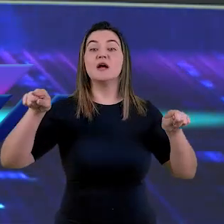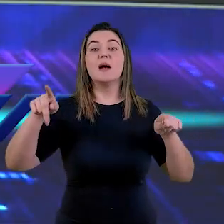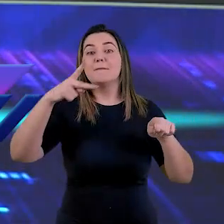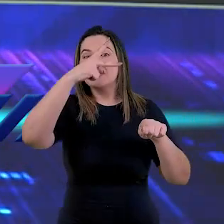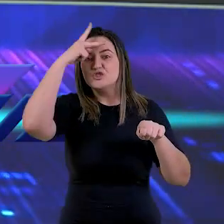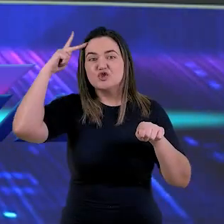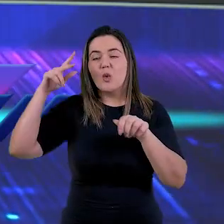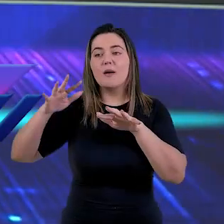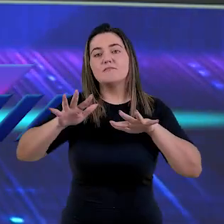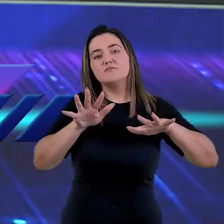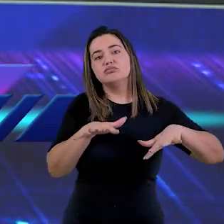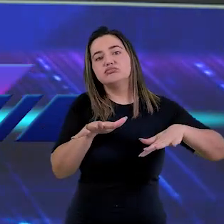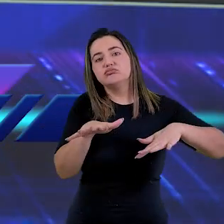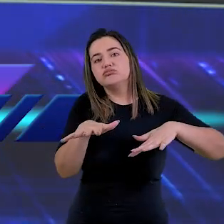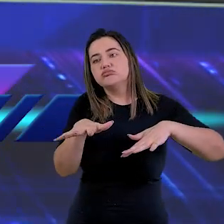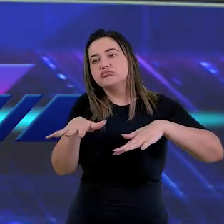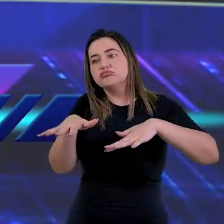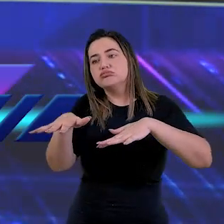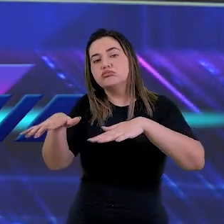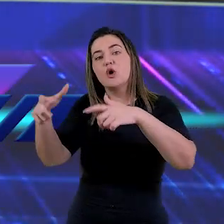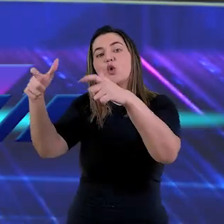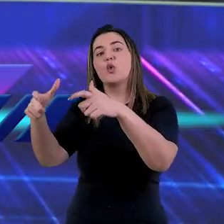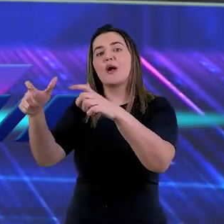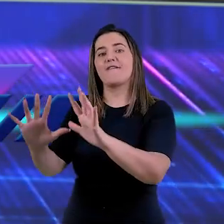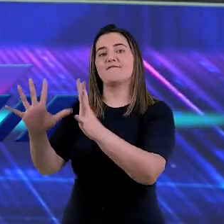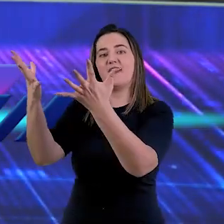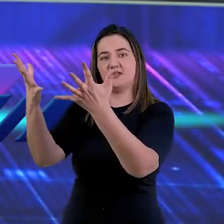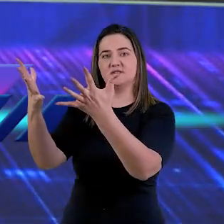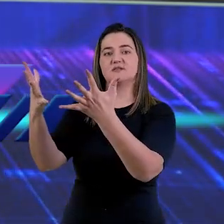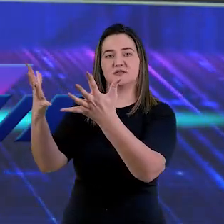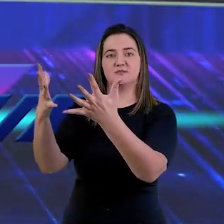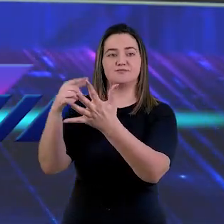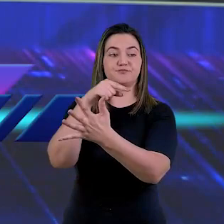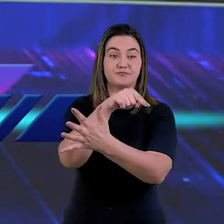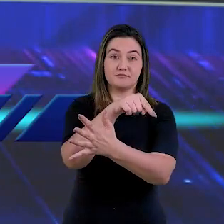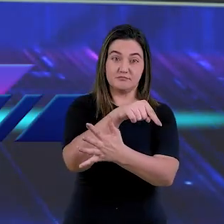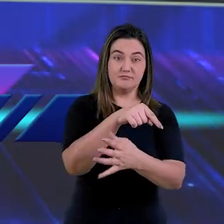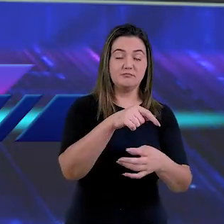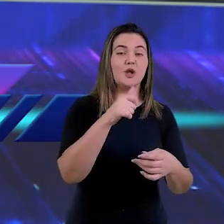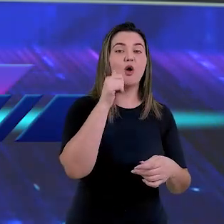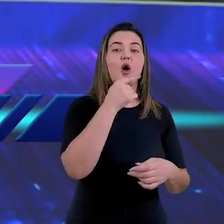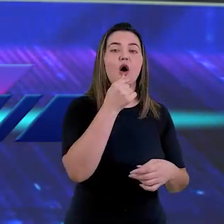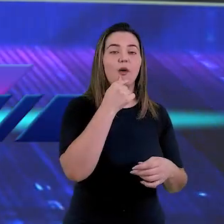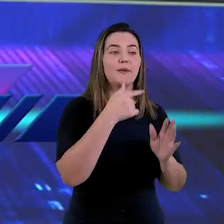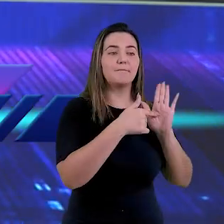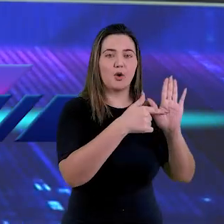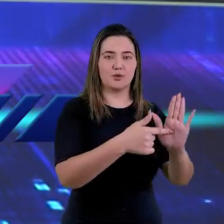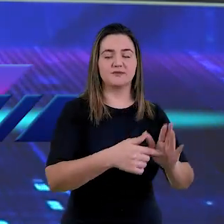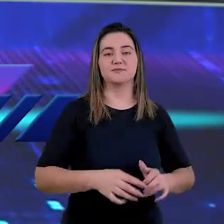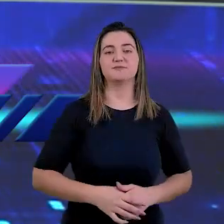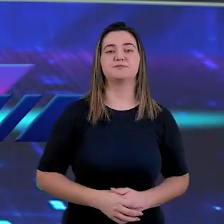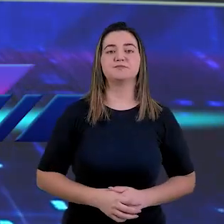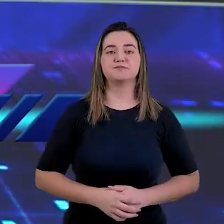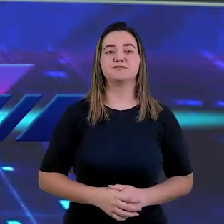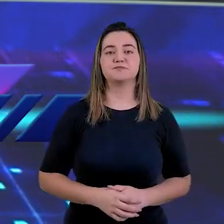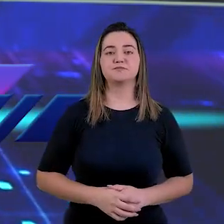o local da festa onde aconteceria, então, a boda em si.